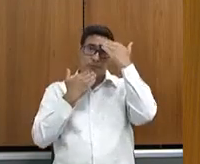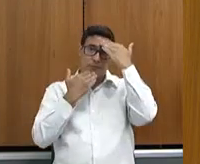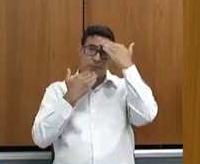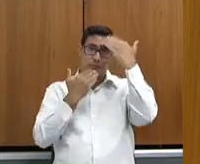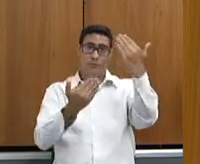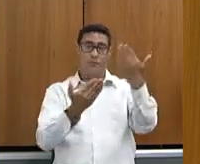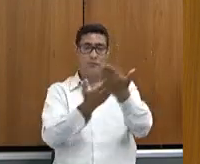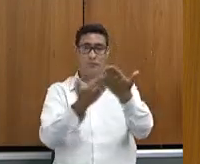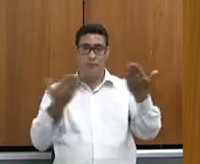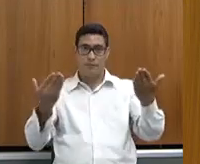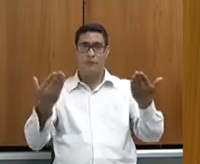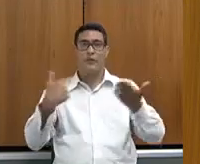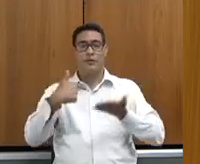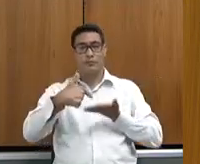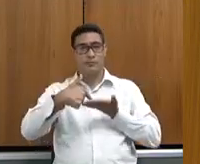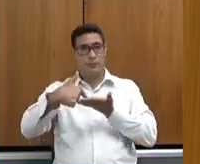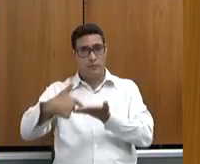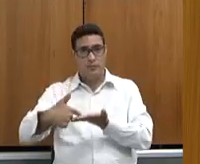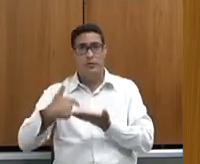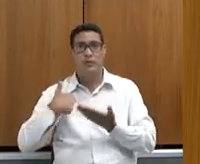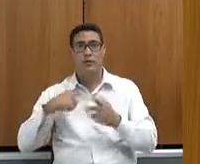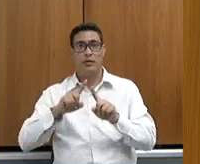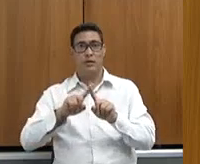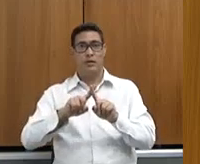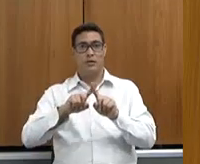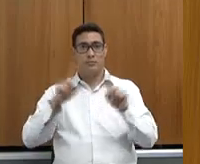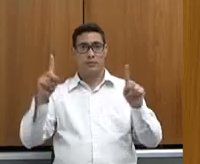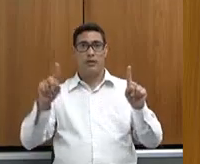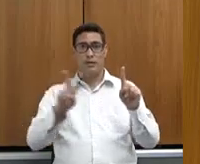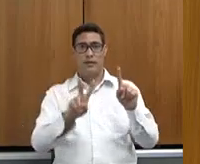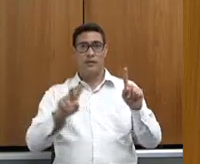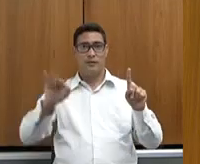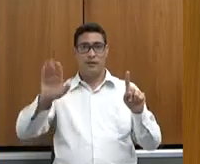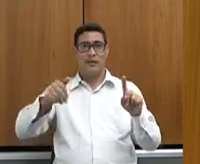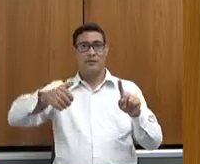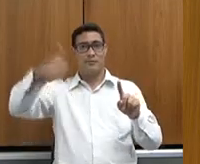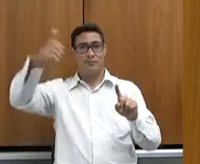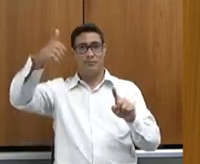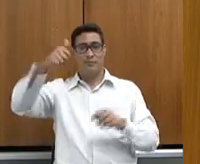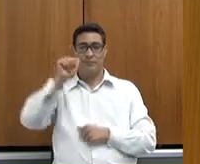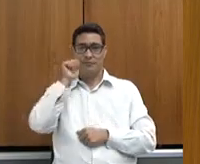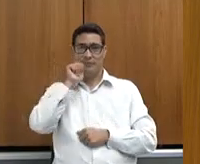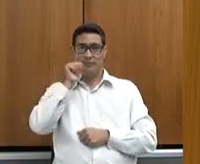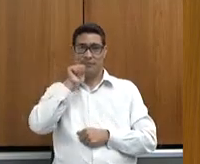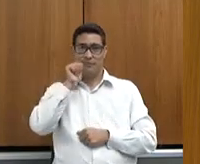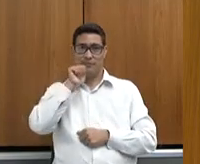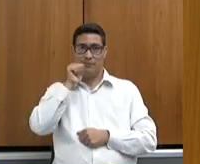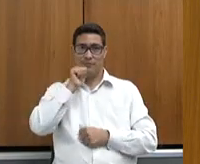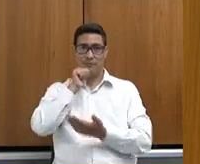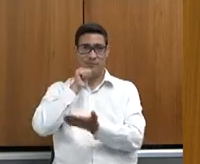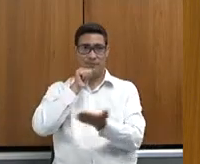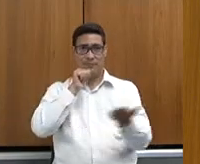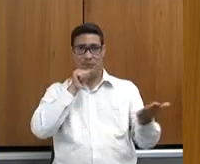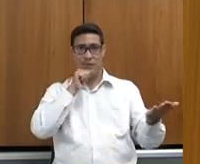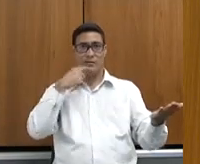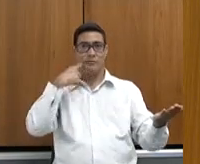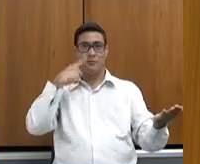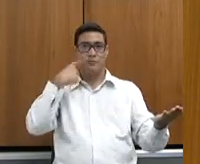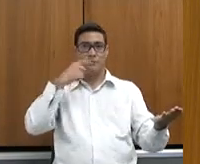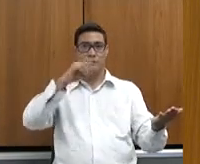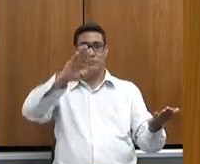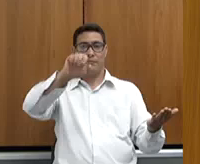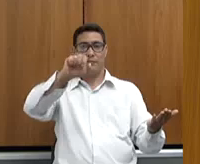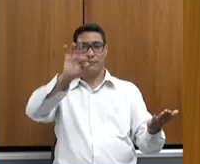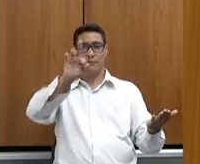muito obrigado pela gentileza, mas vamos prestigiar as mulheres. Então, vamos passar a palavra para a deputada Beatriz